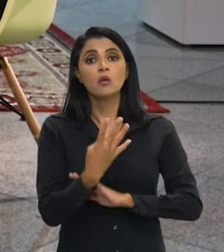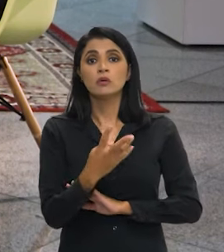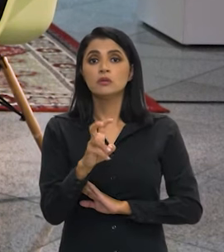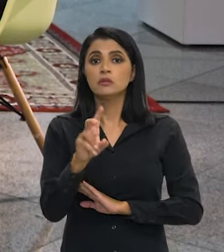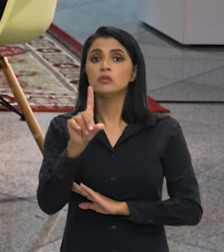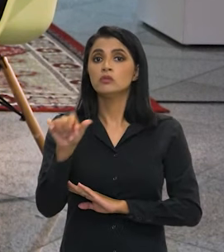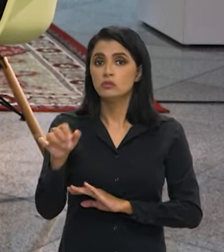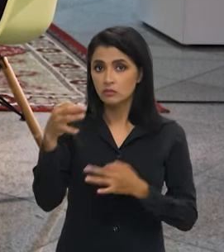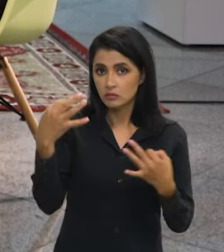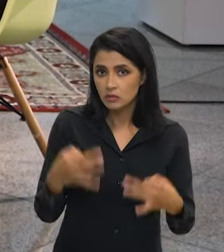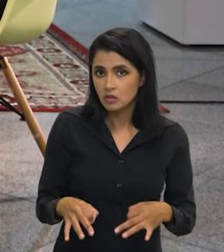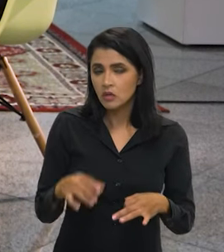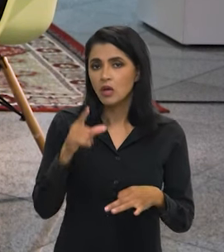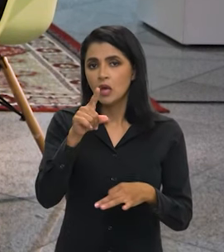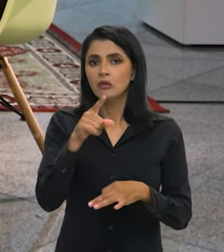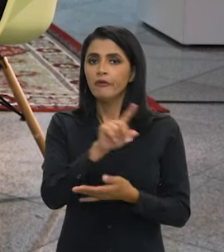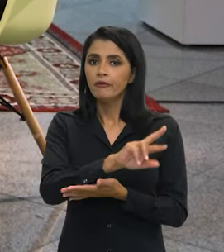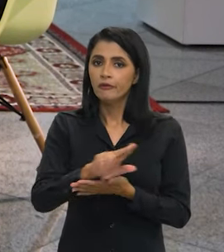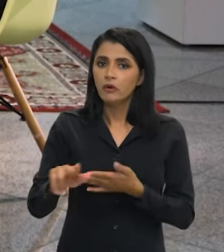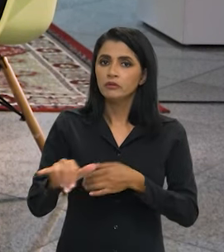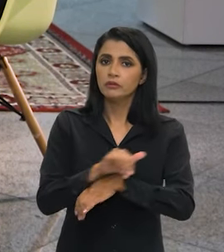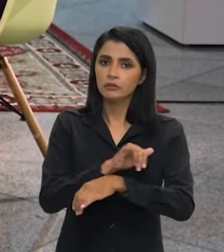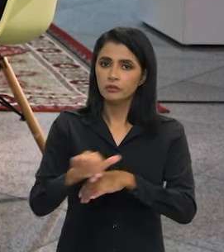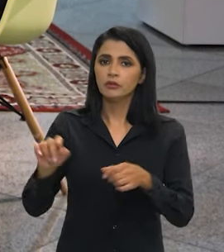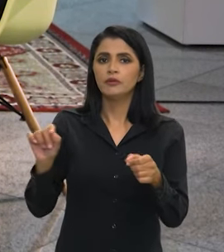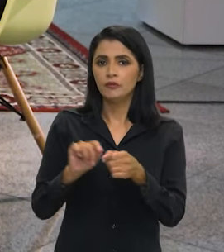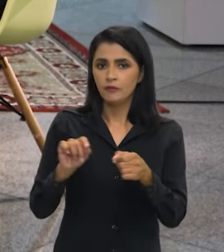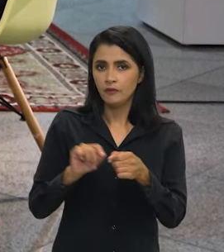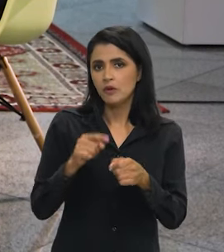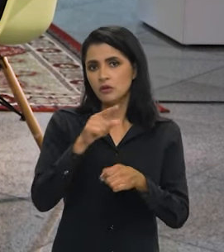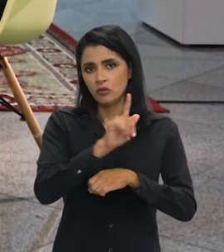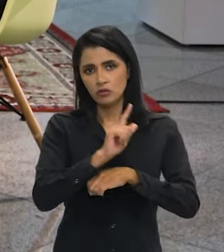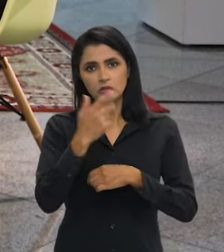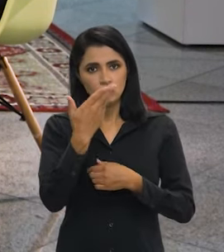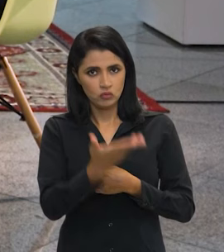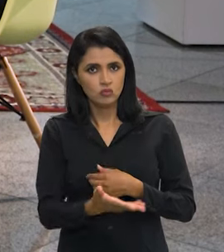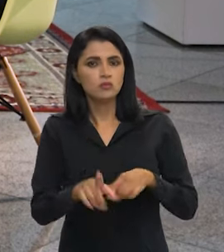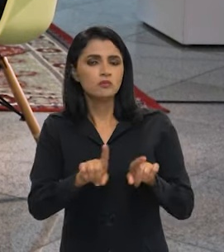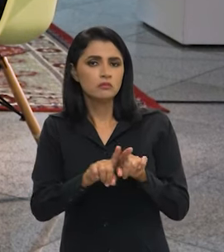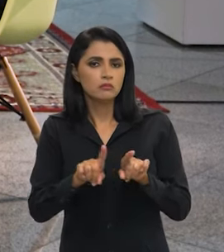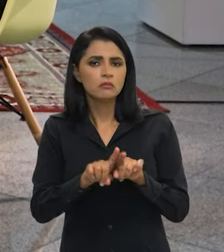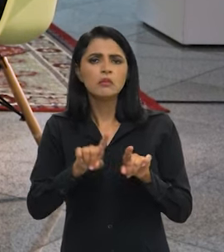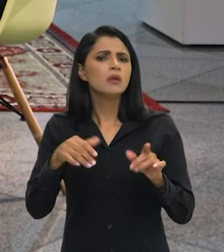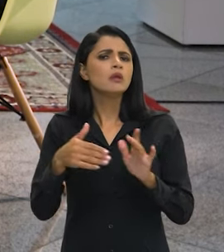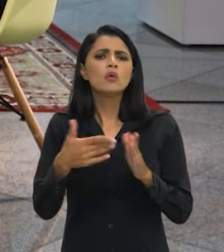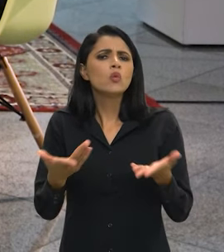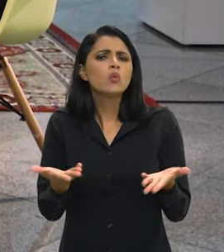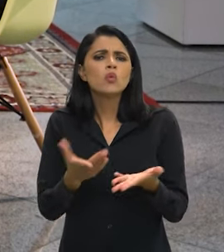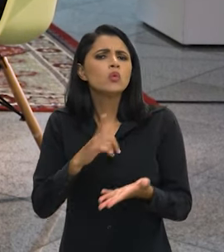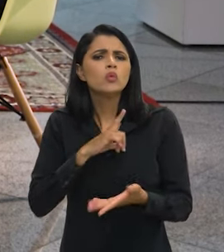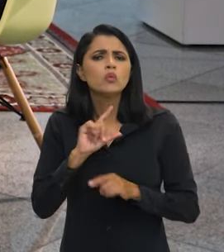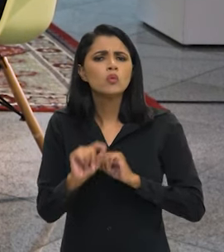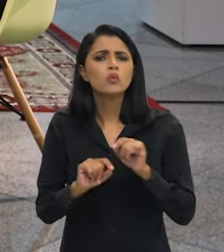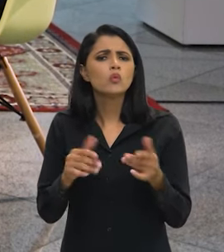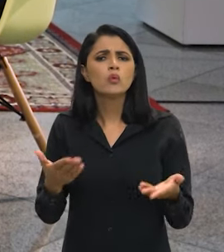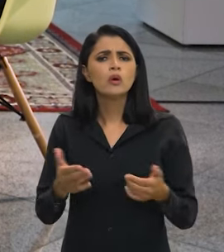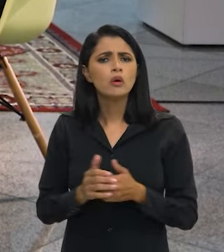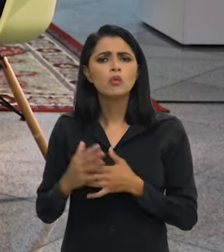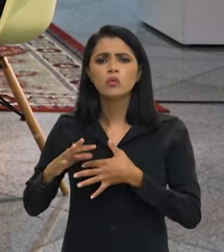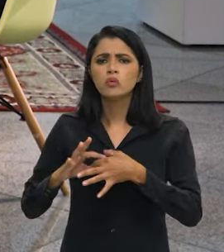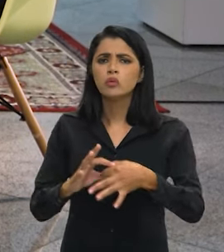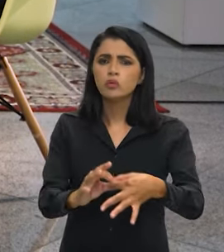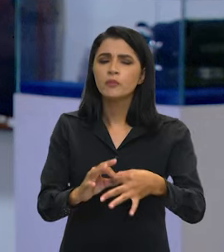dias, certo? Diversas medidas foram tomadas, com a gestão do senhor também. O que temos hoje? Qual é o cenário hoje?